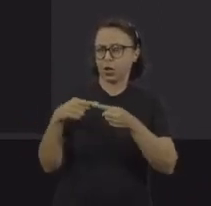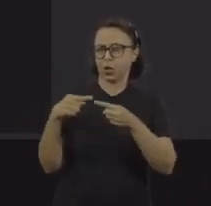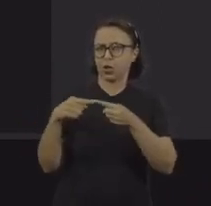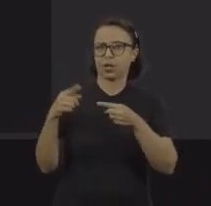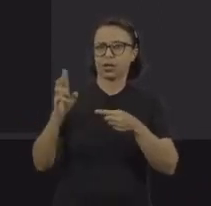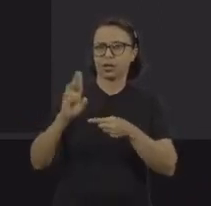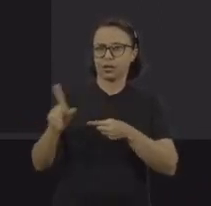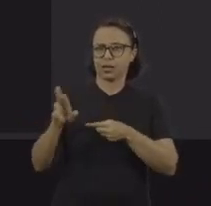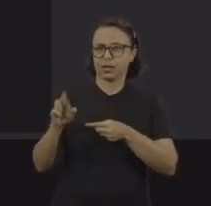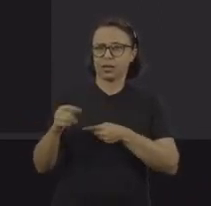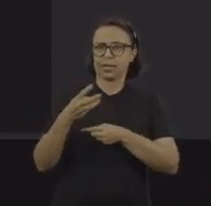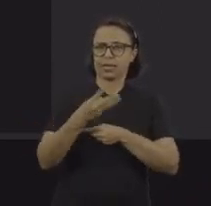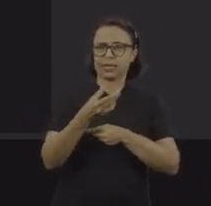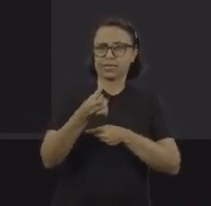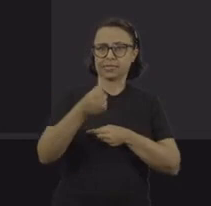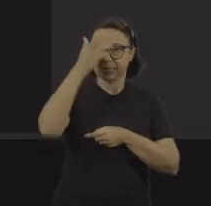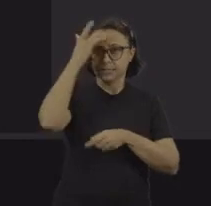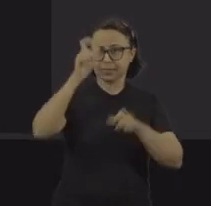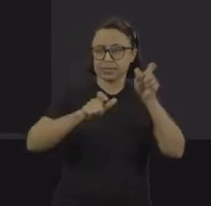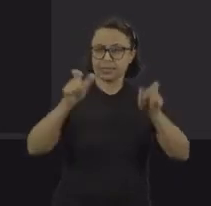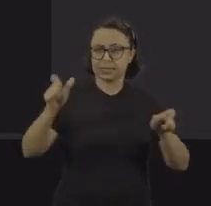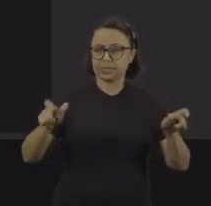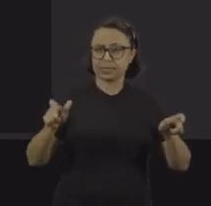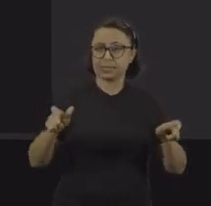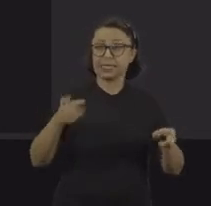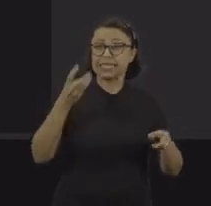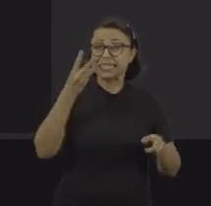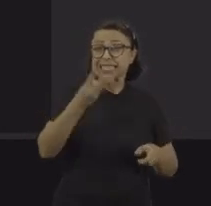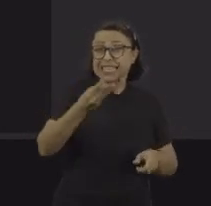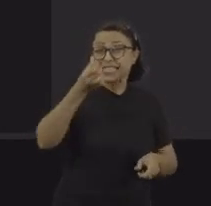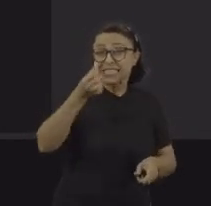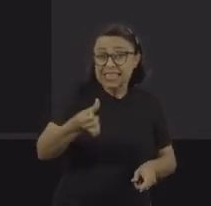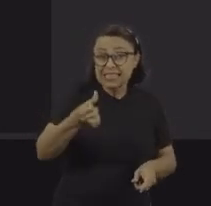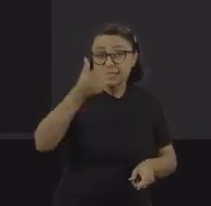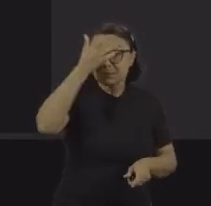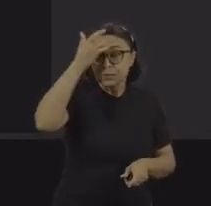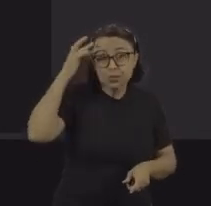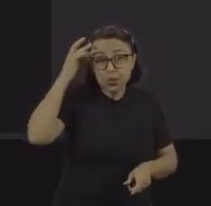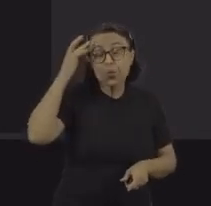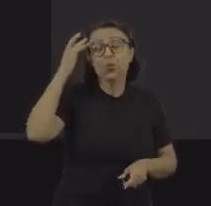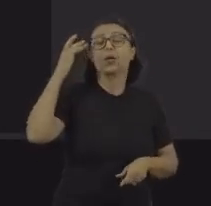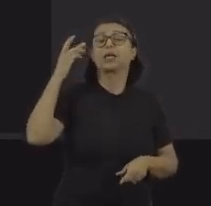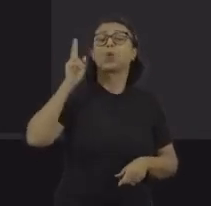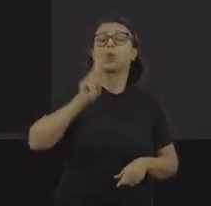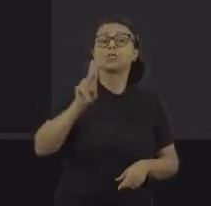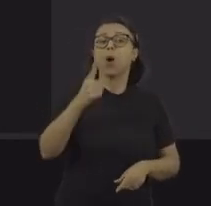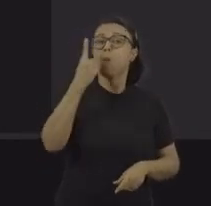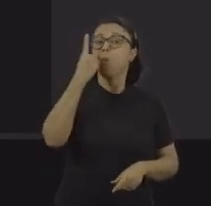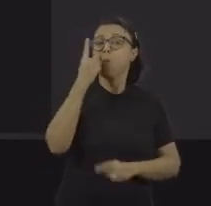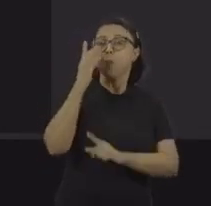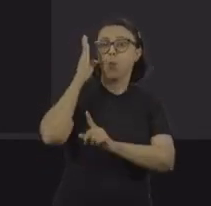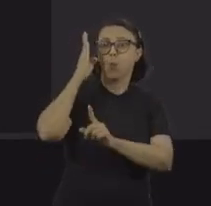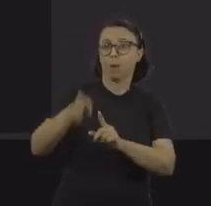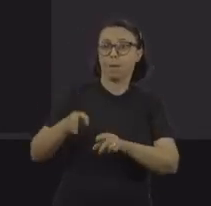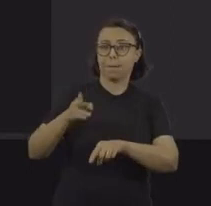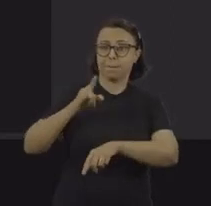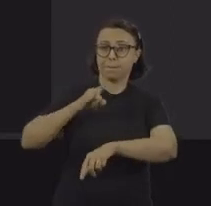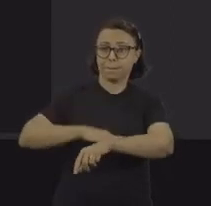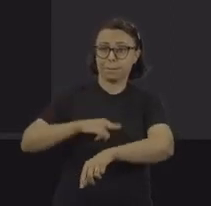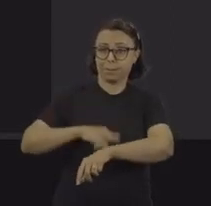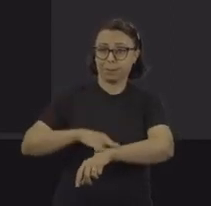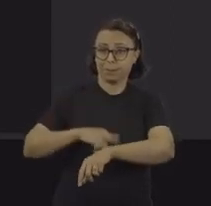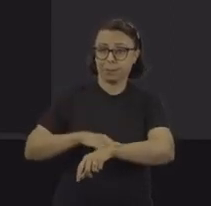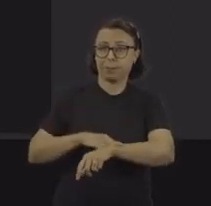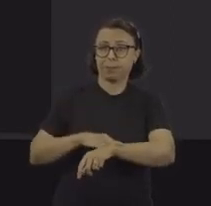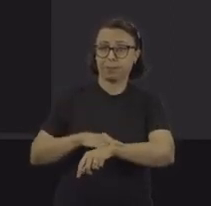ideais, 35 trabalhadores usavam esse banheiro para fazer as suas necessidades,